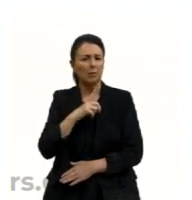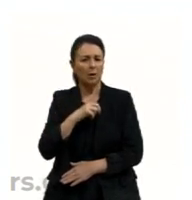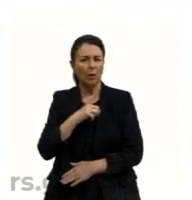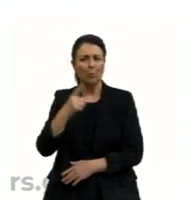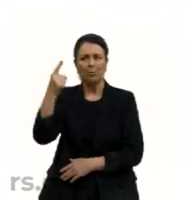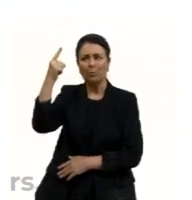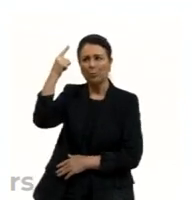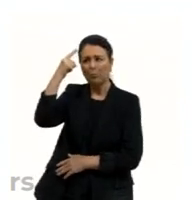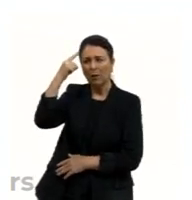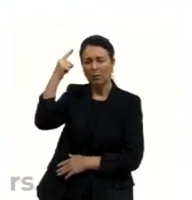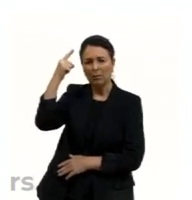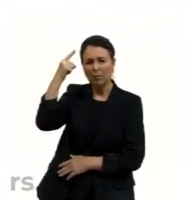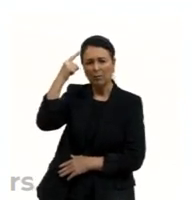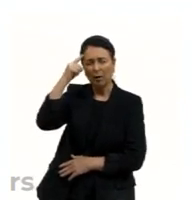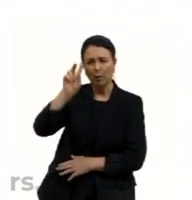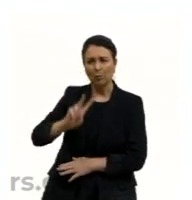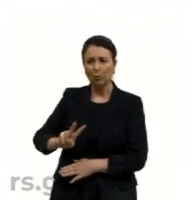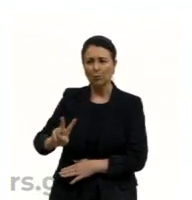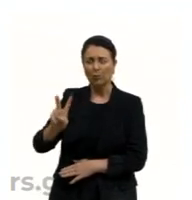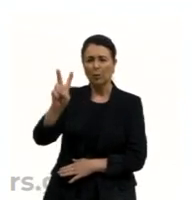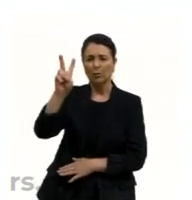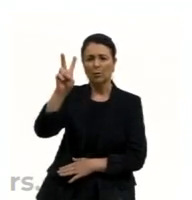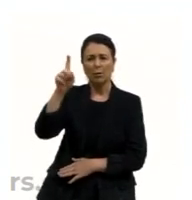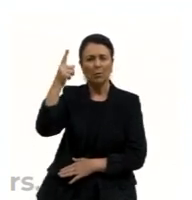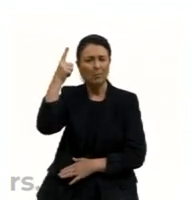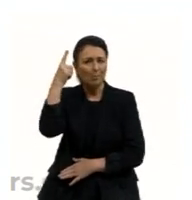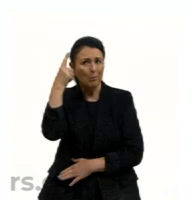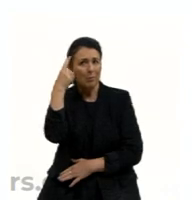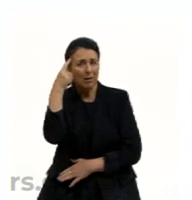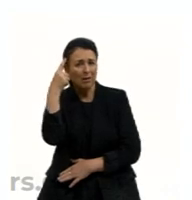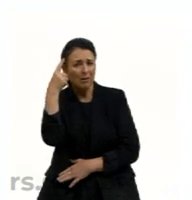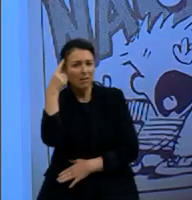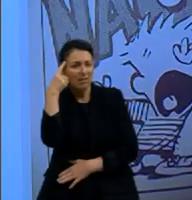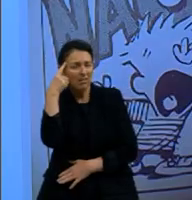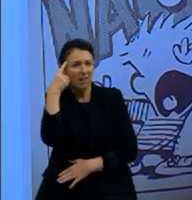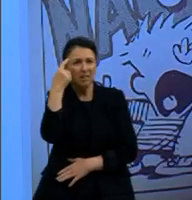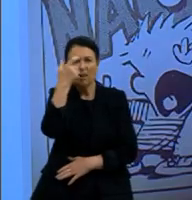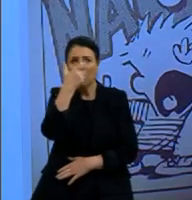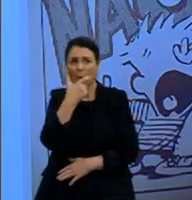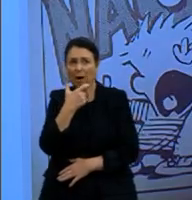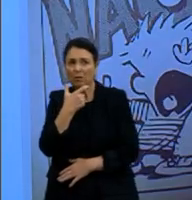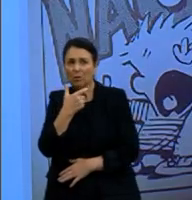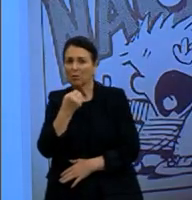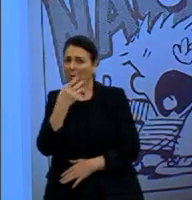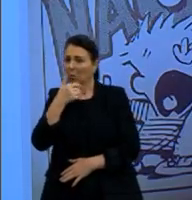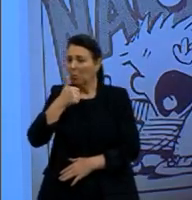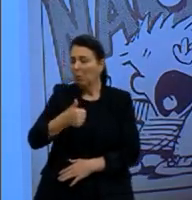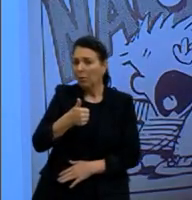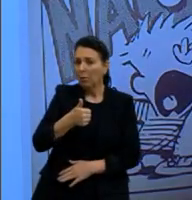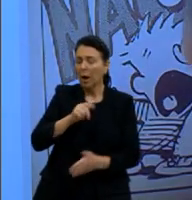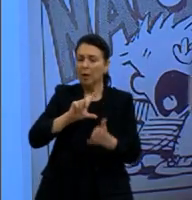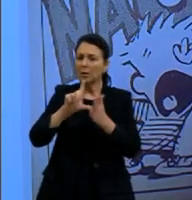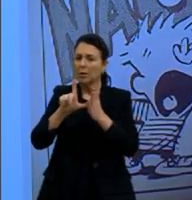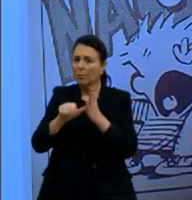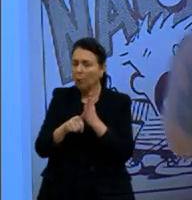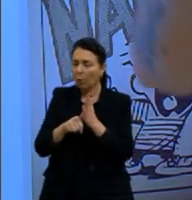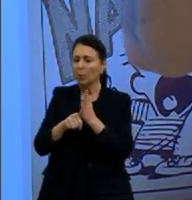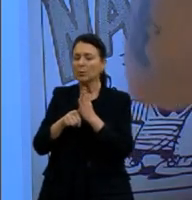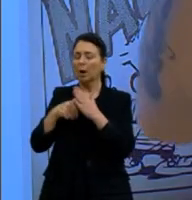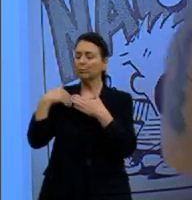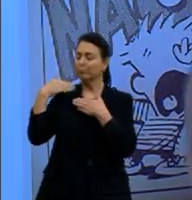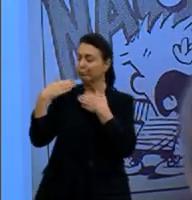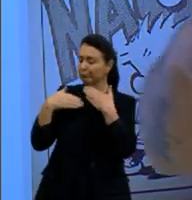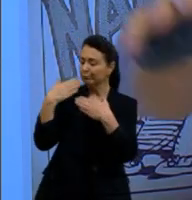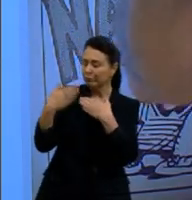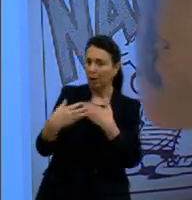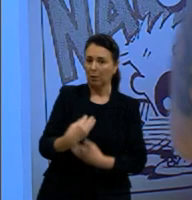refleti sobre eles, porque eu pensei e acho que são melhores, ou eu vou seguindo o fluxo e vou